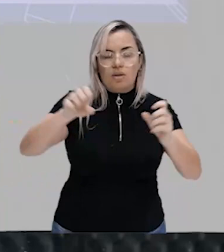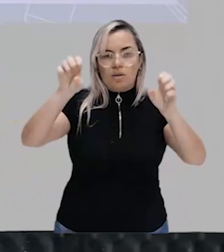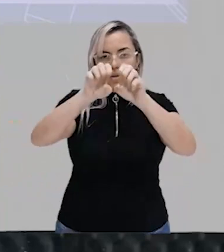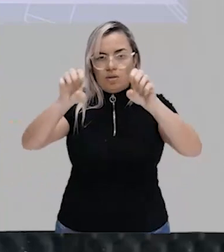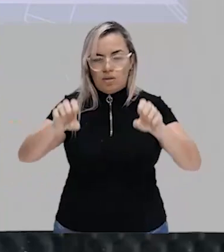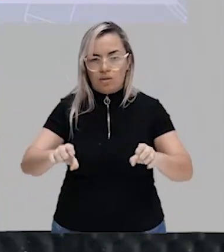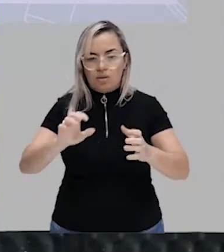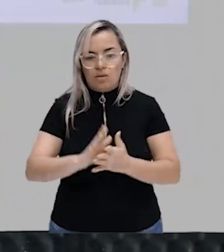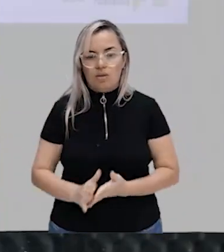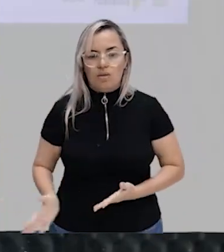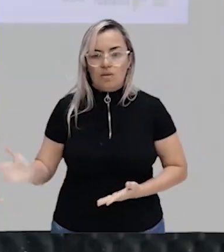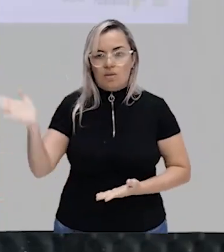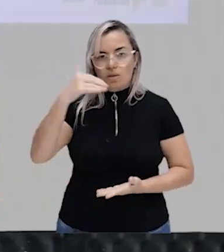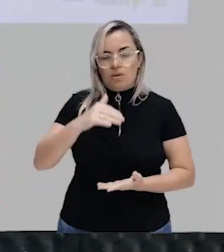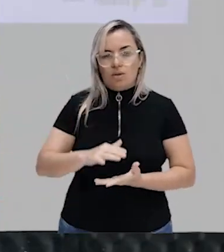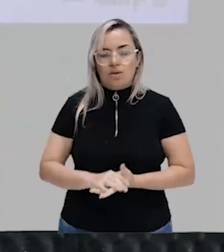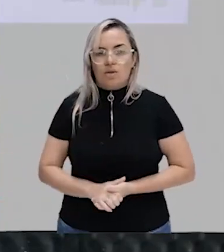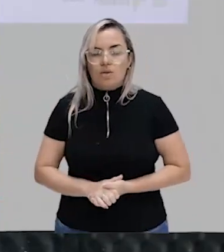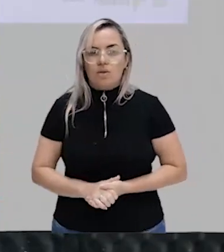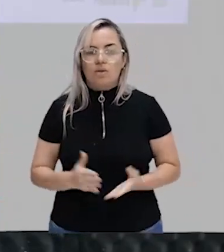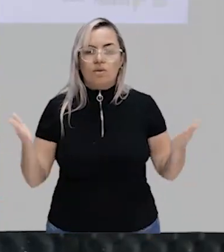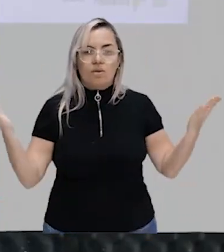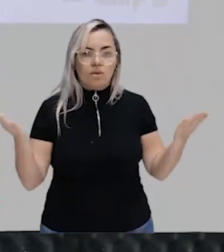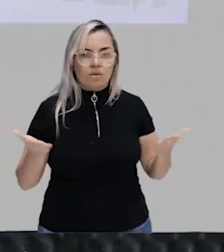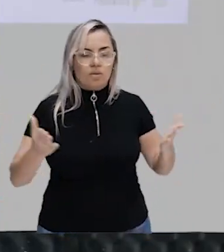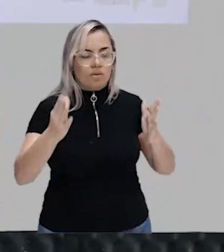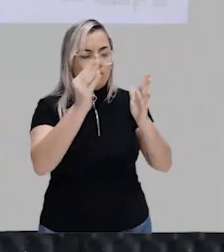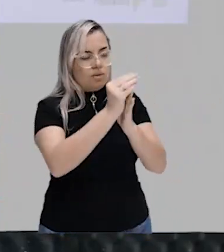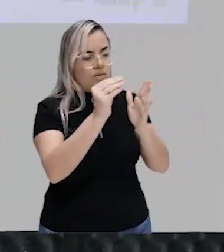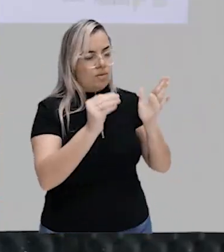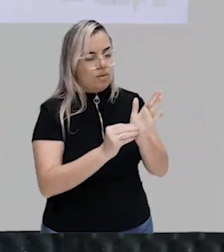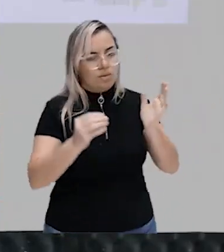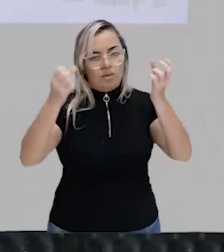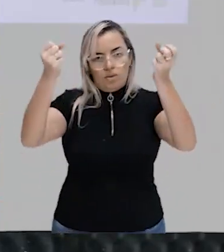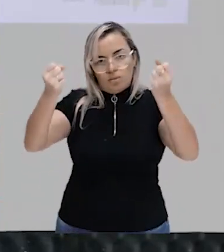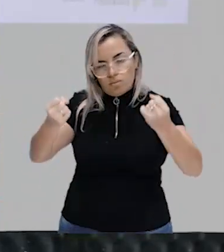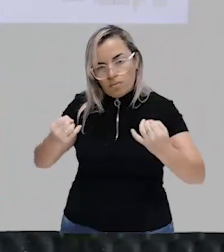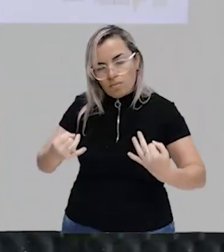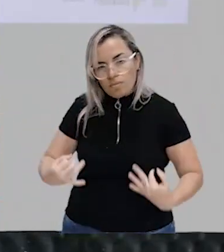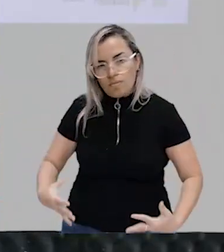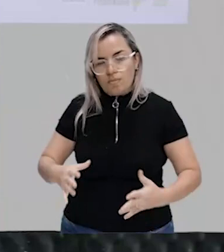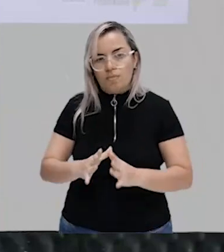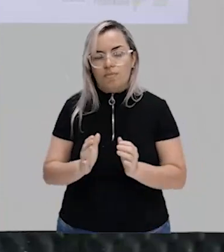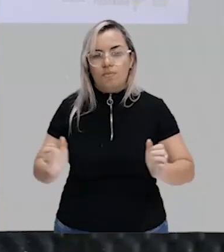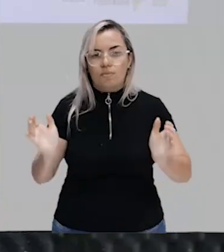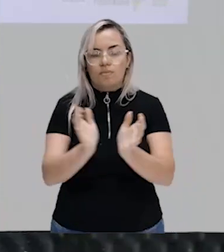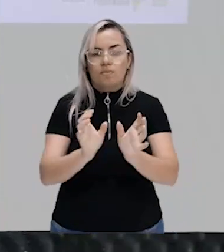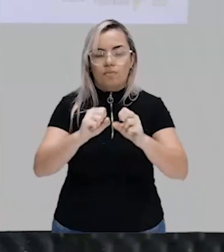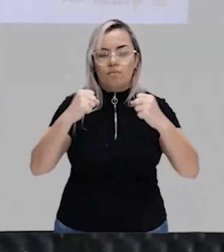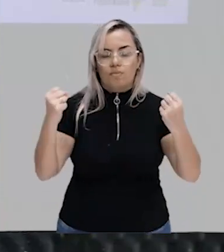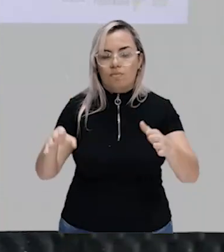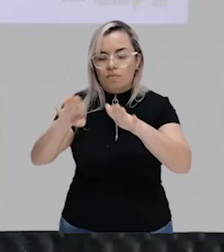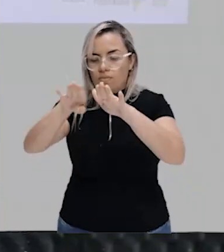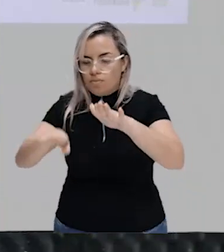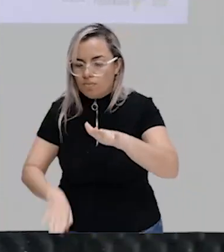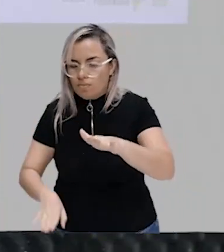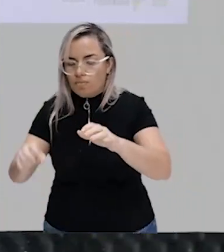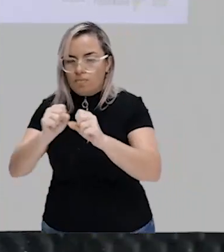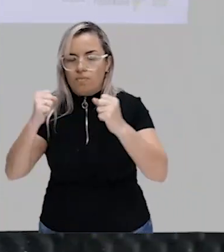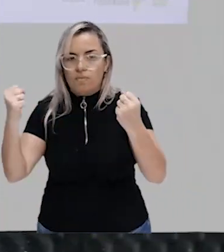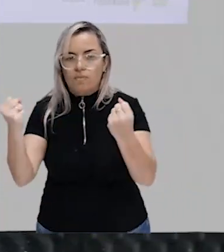bom meus queridos e queridas na aula de hoje a gente falou sobre classes e desigualdades sociais